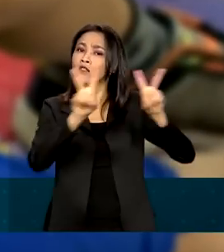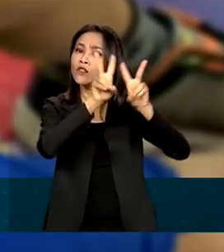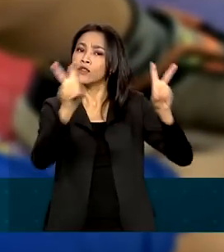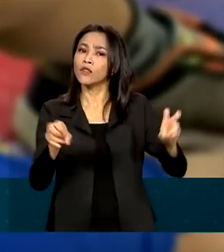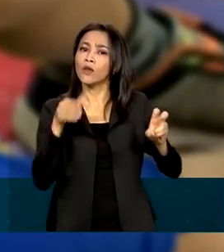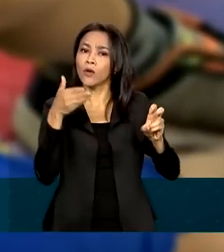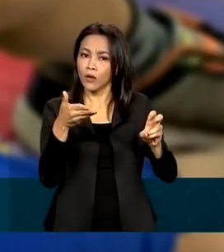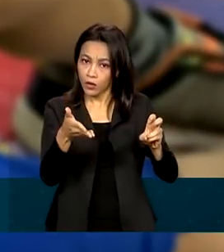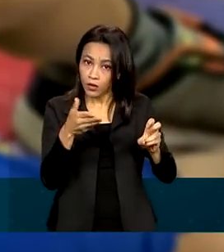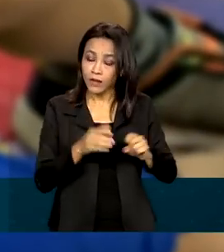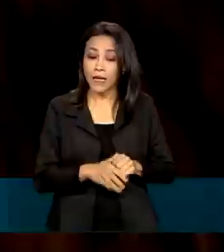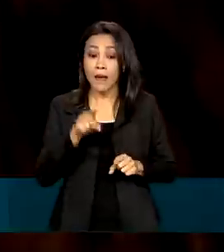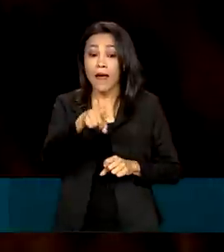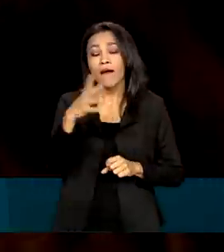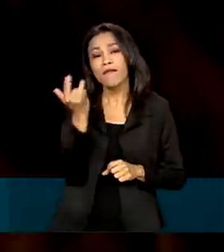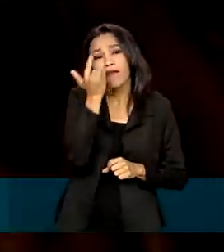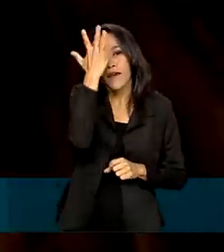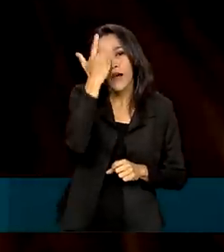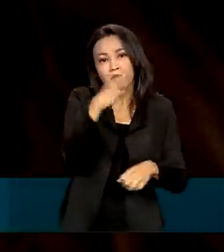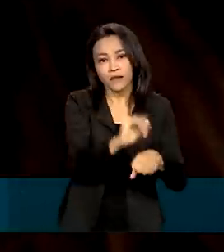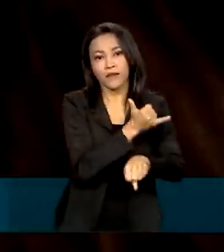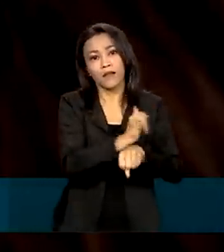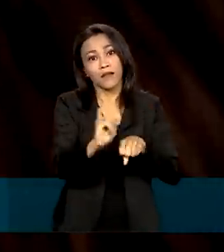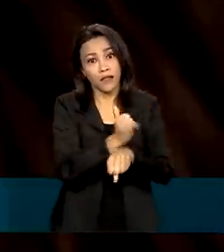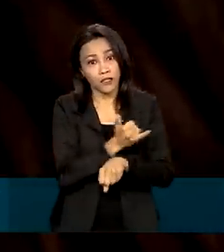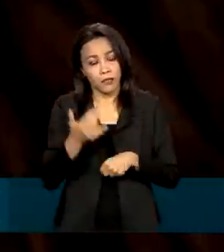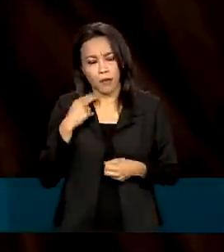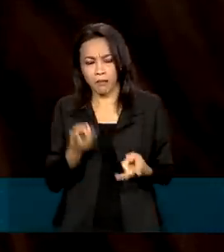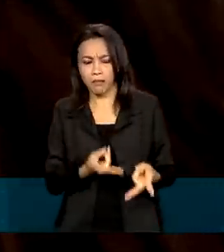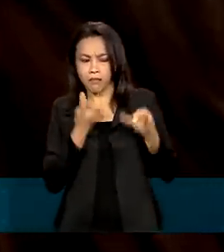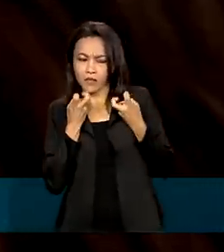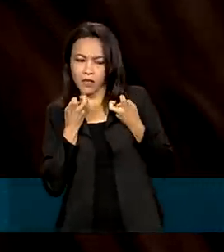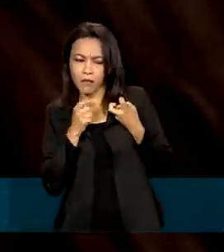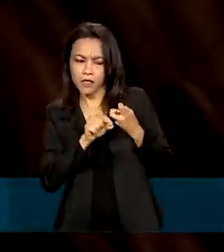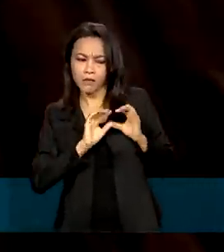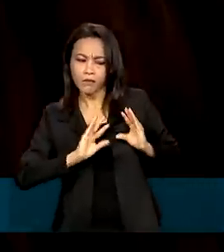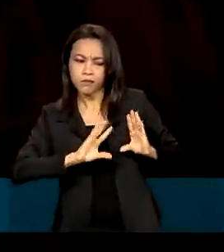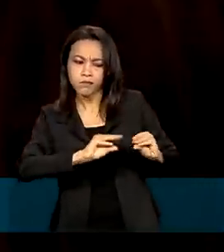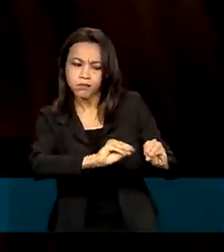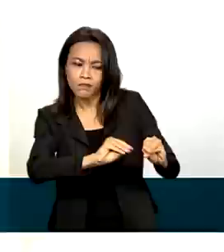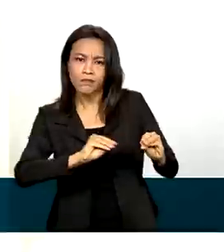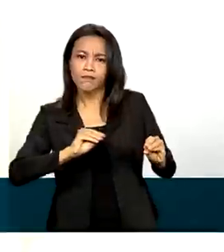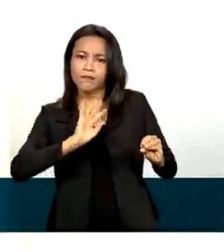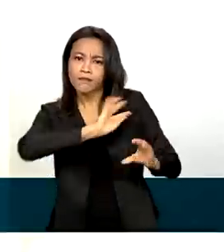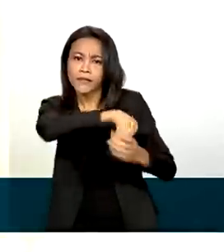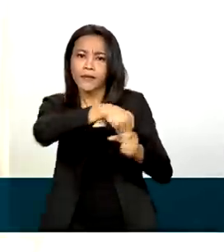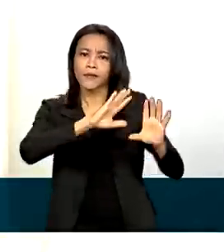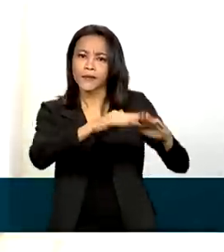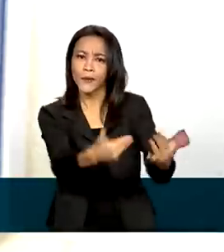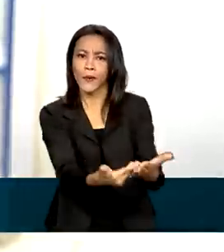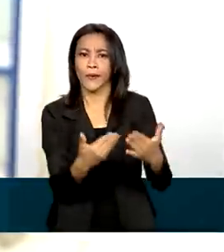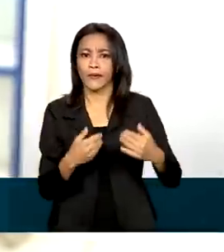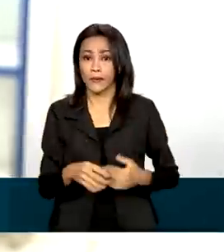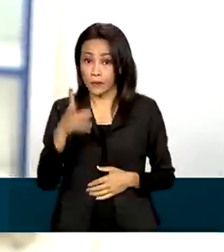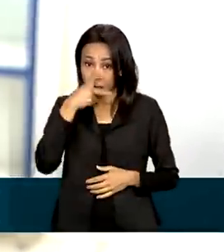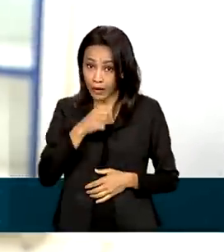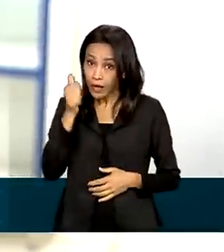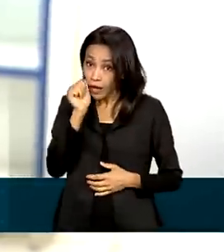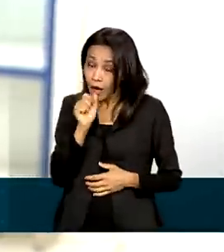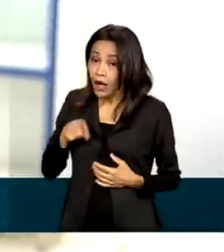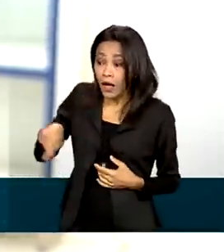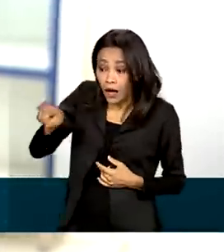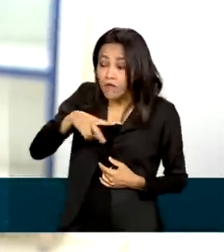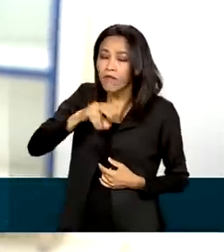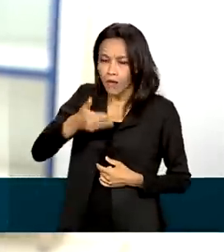Ações planejadas para facilitar na identificação de casos de assédio sexual nas escolas. Os pais também